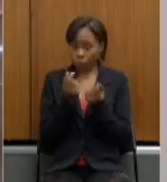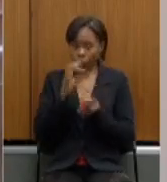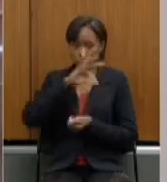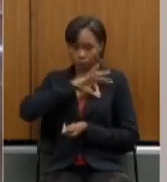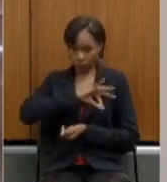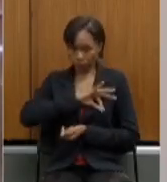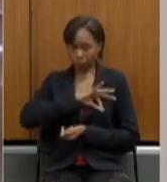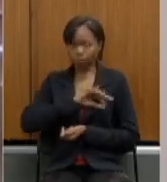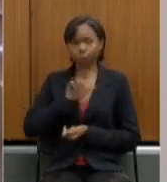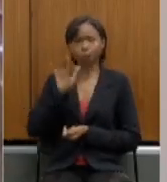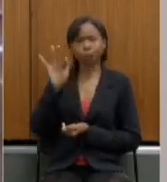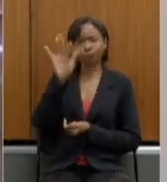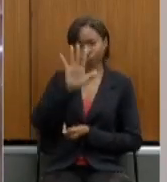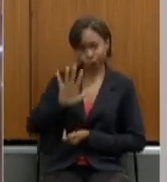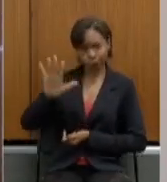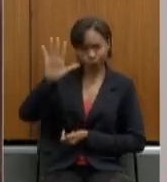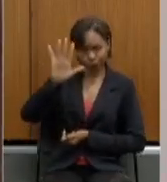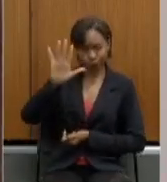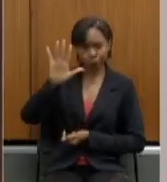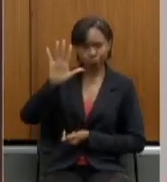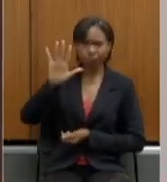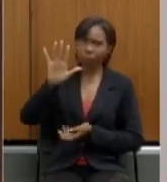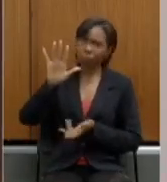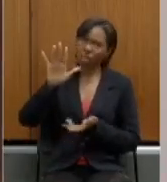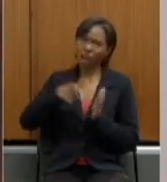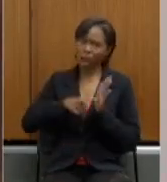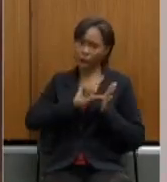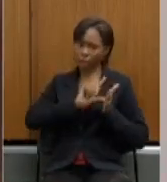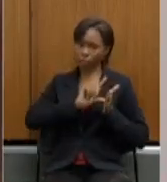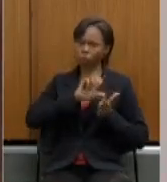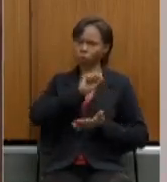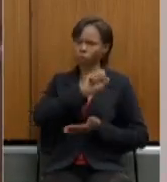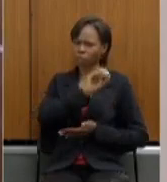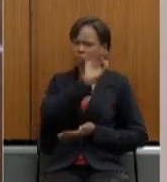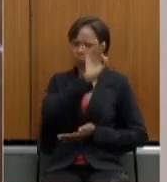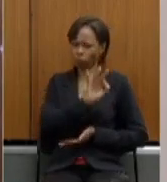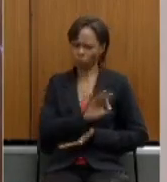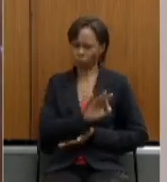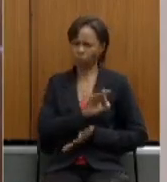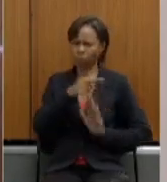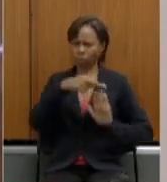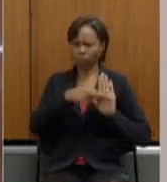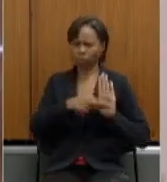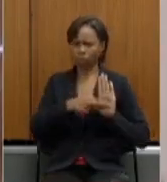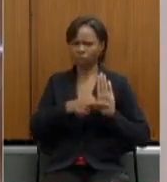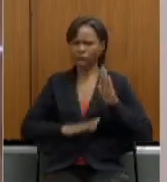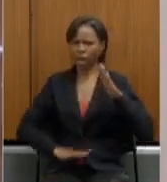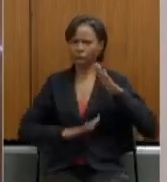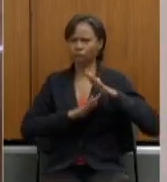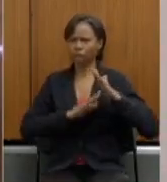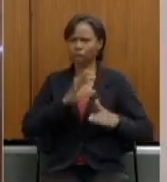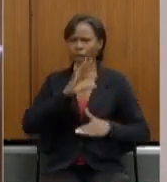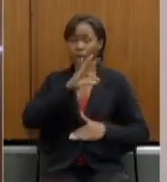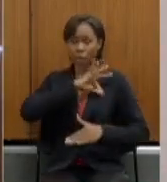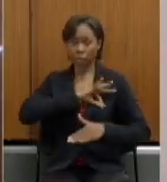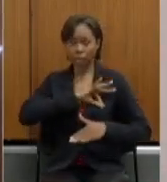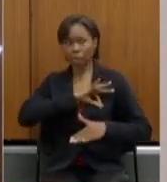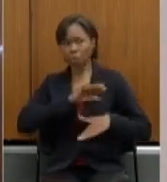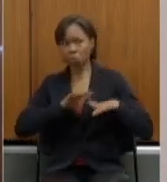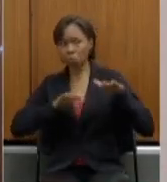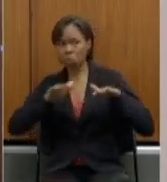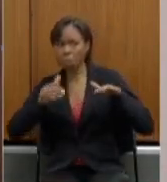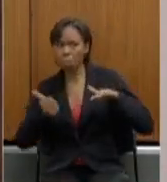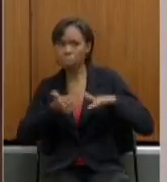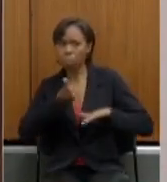ela diz que você nós tínhamos a regra de 80% né para atingir a média salarial dos 80% dos melhores salários